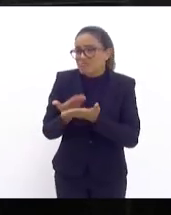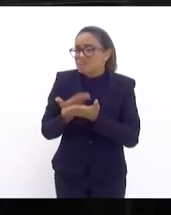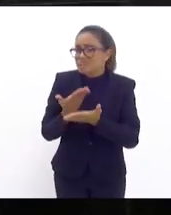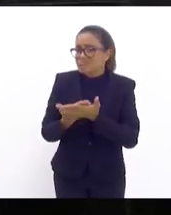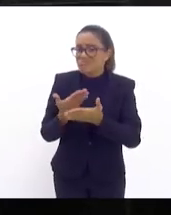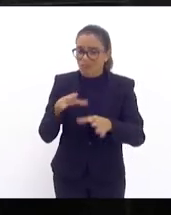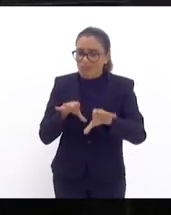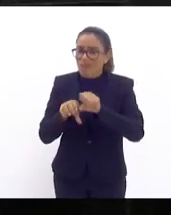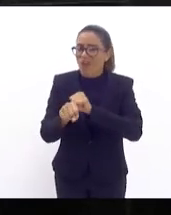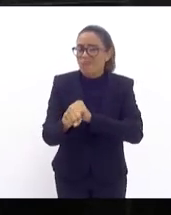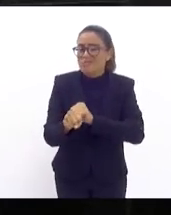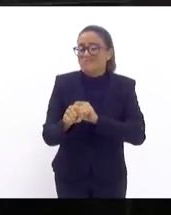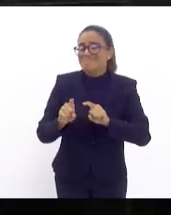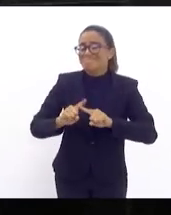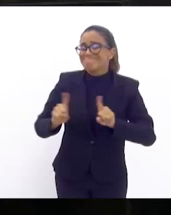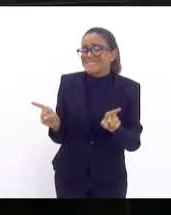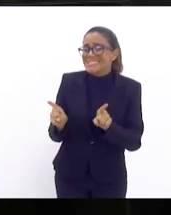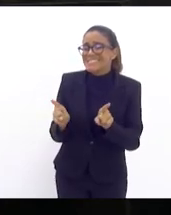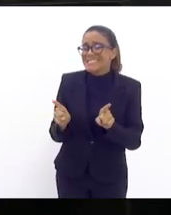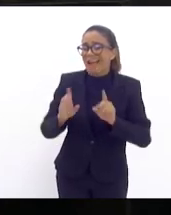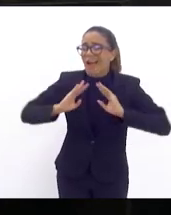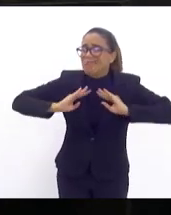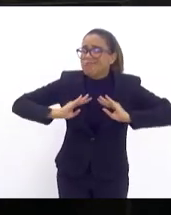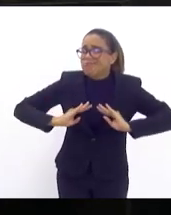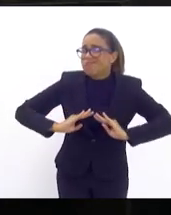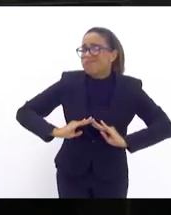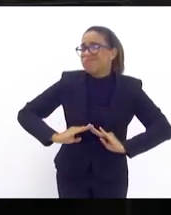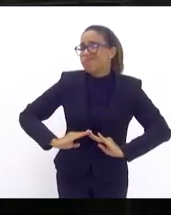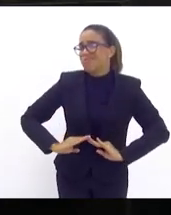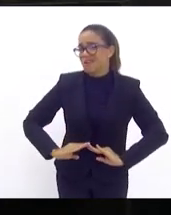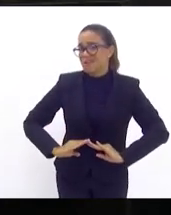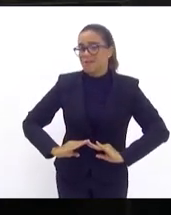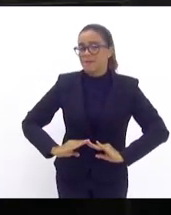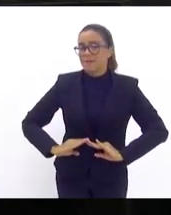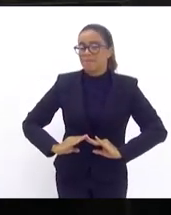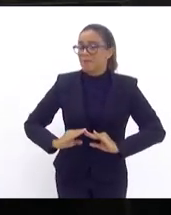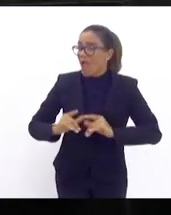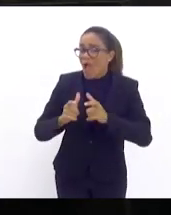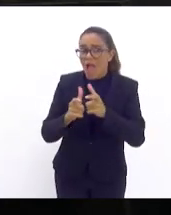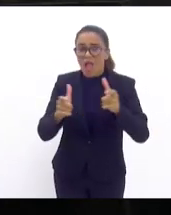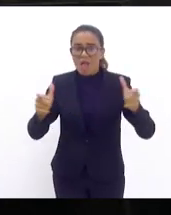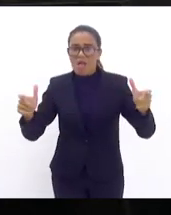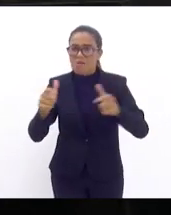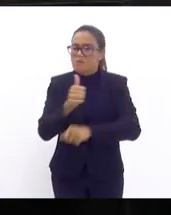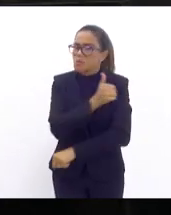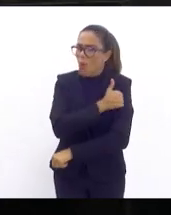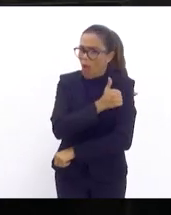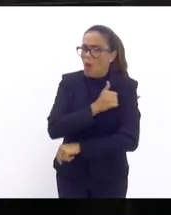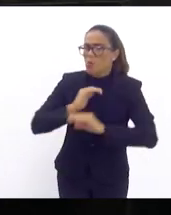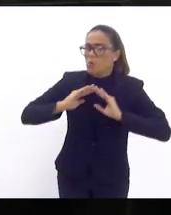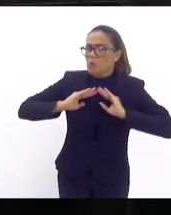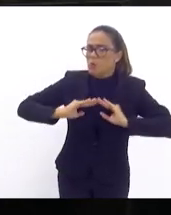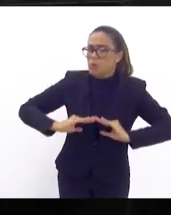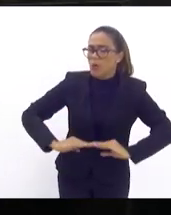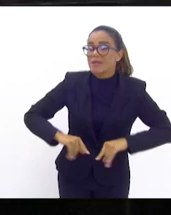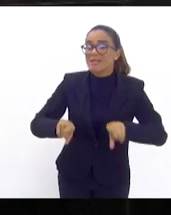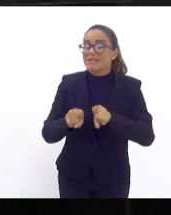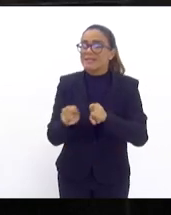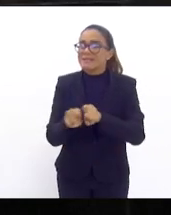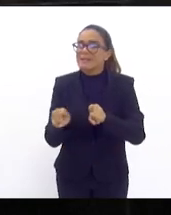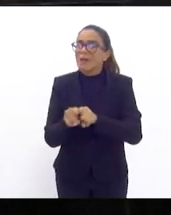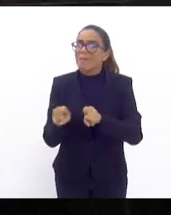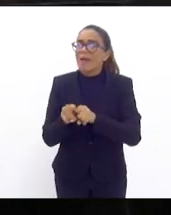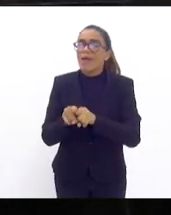formação para tal. A desmotivação impera. E mais um exemplo são os chamamentos dos